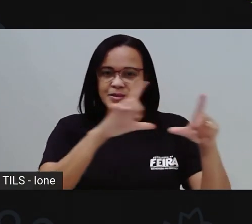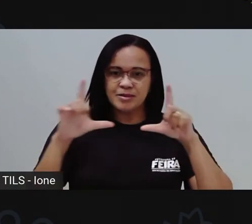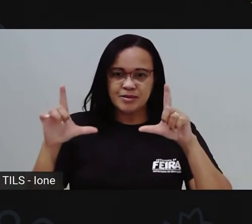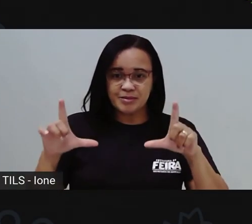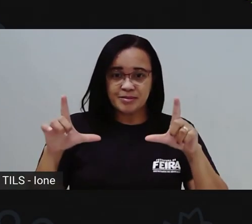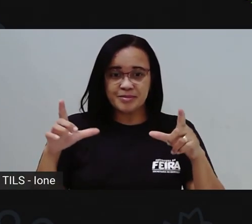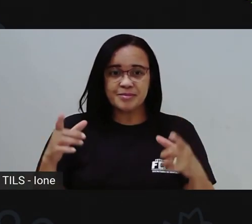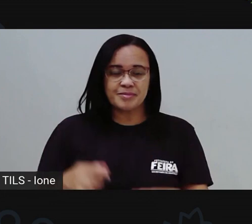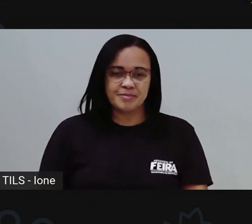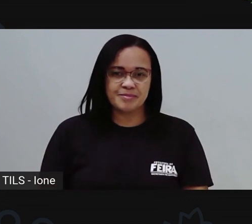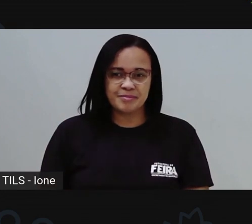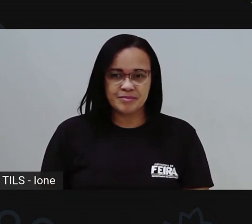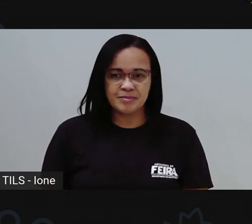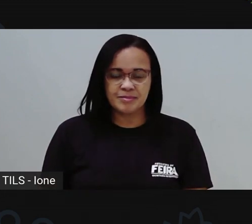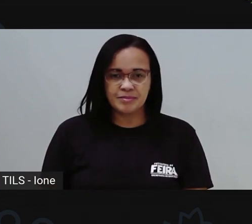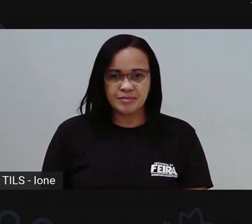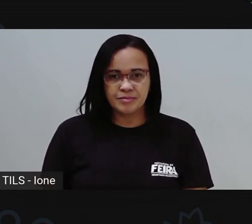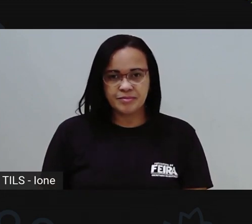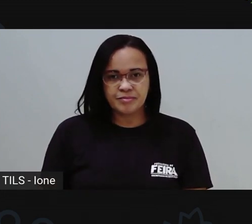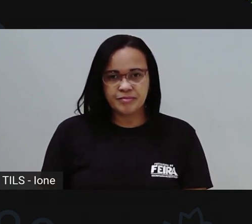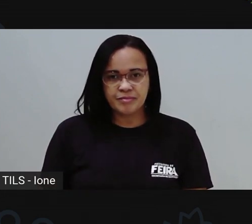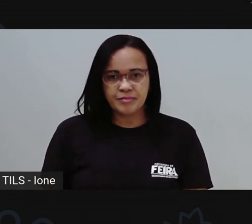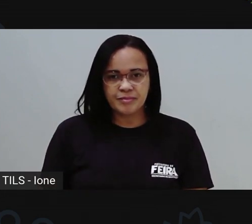horário. Compartilhei a tela.